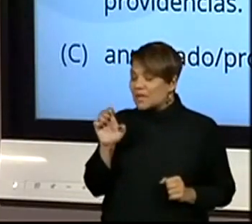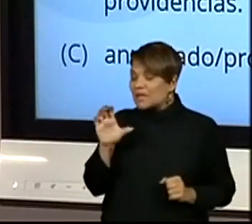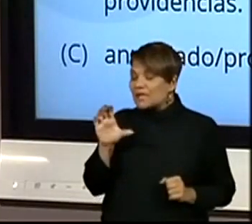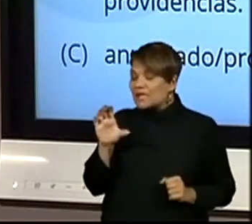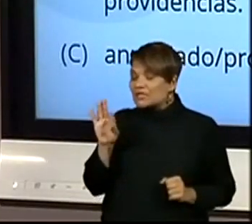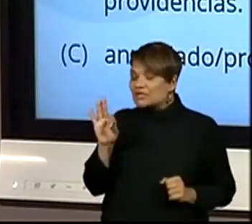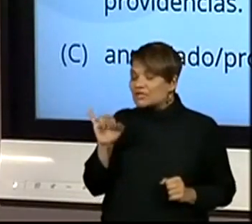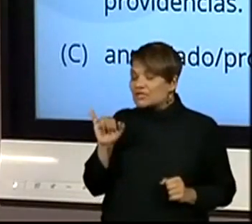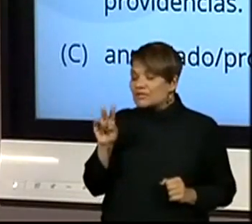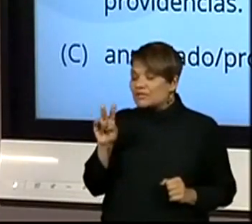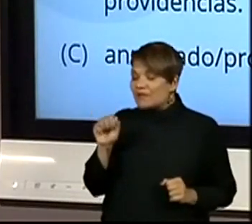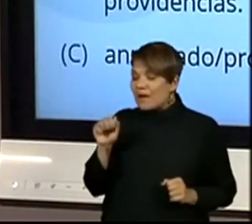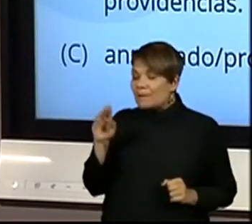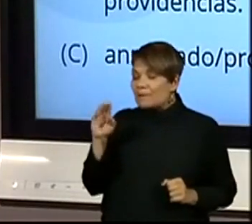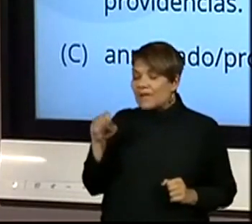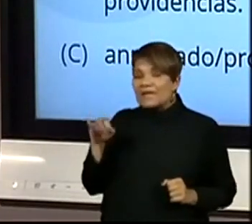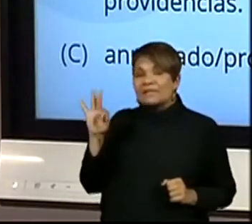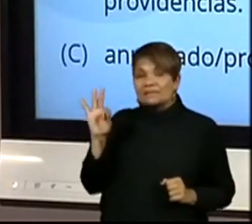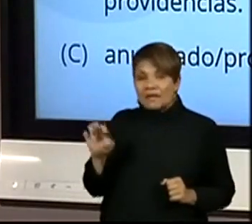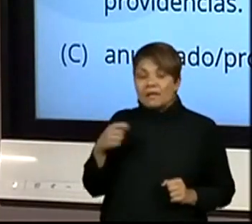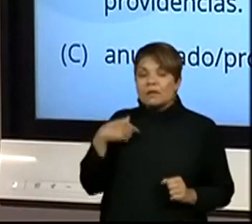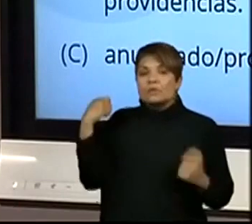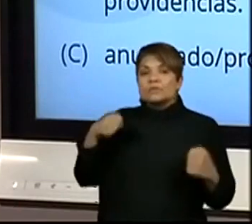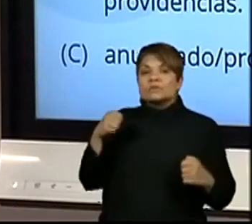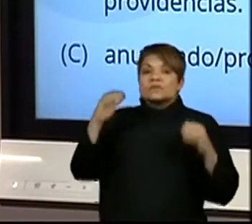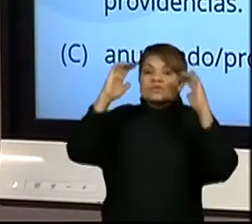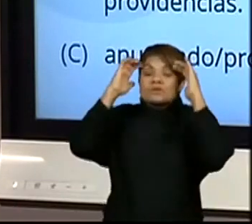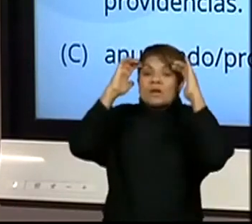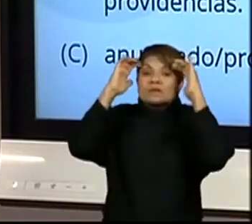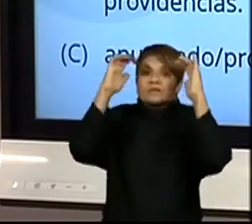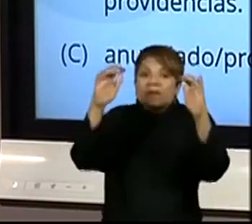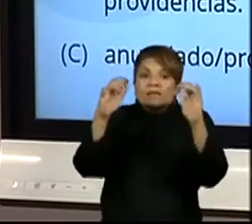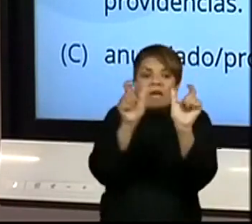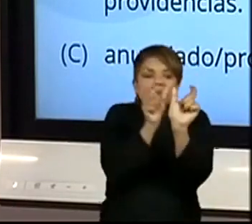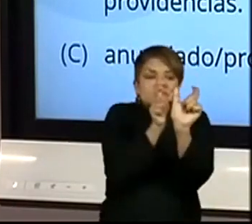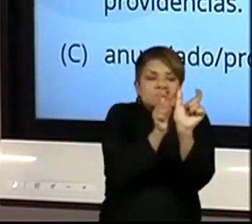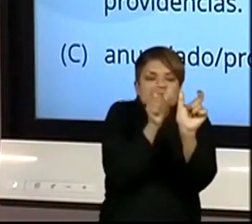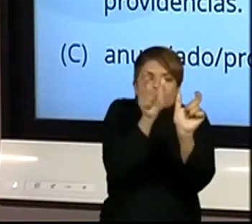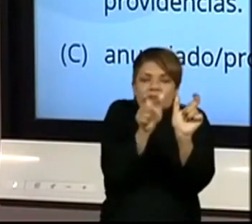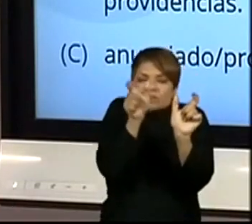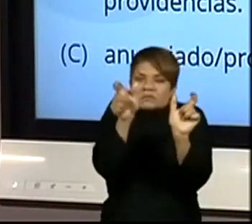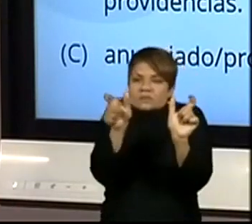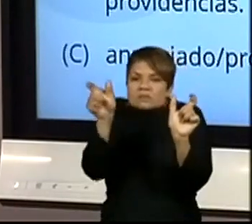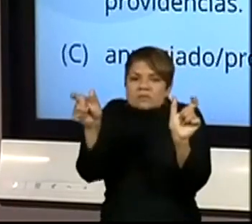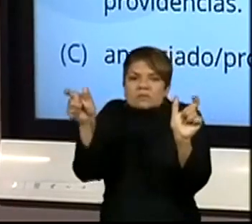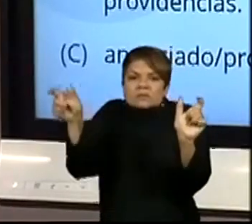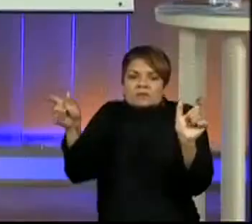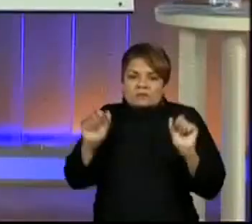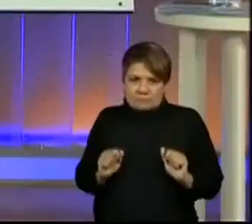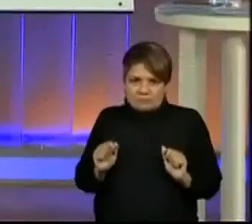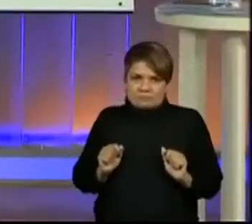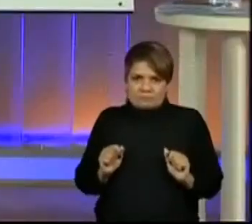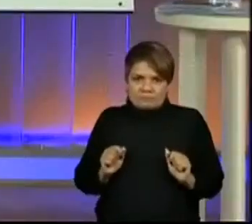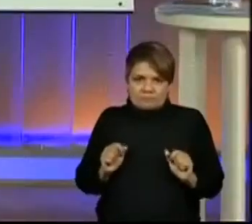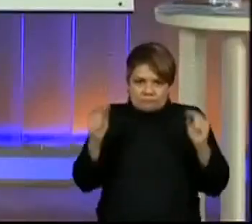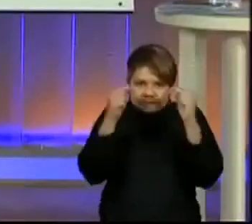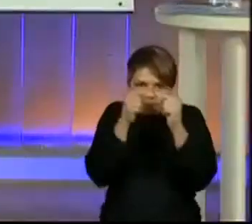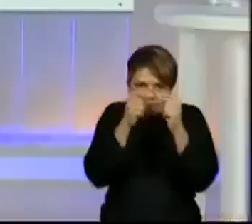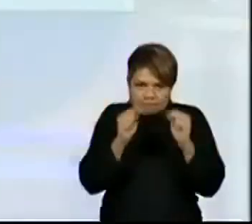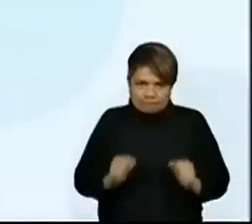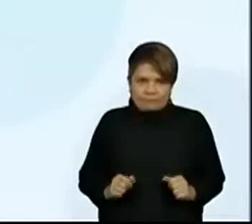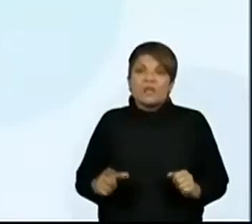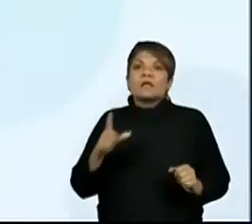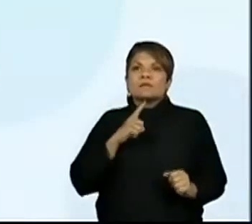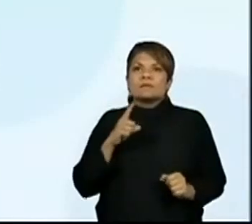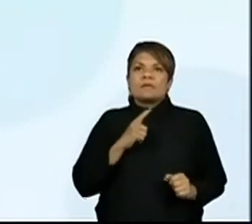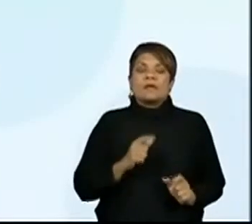que eu preciso respeitar a sequência em que as palavras aparecem na minha alternativa. Então, eu coloquei aqui, ó. Eu